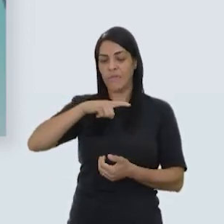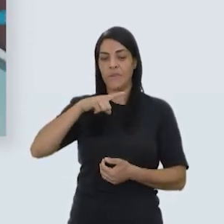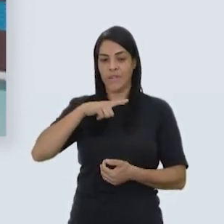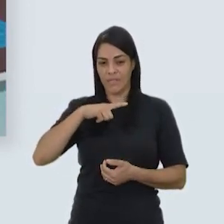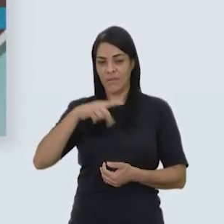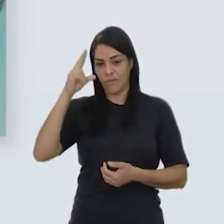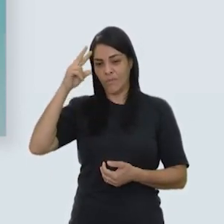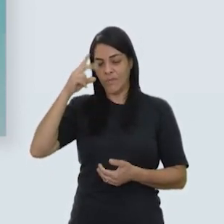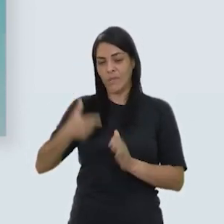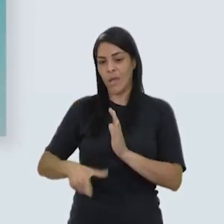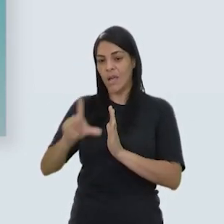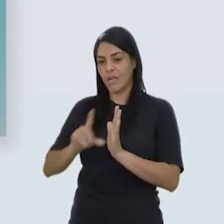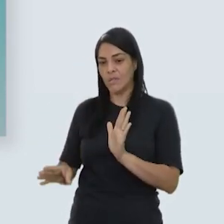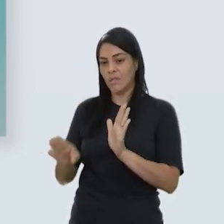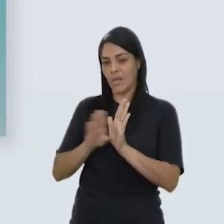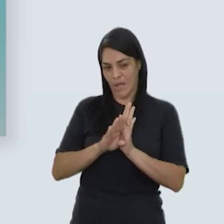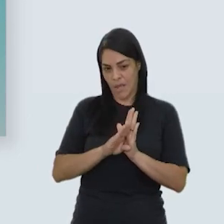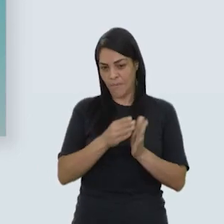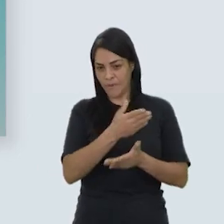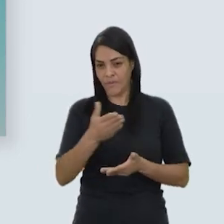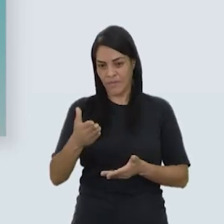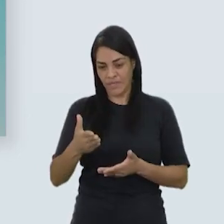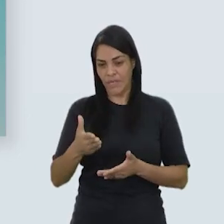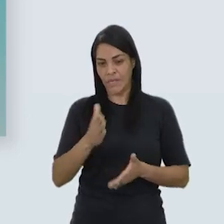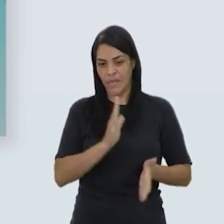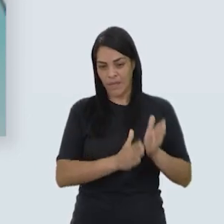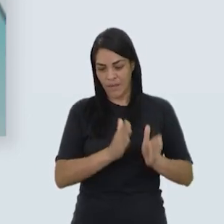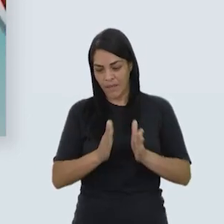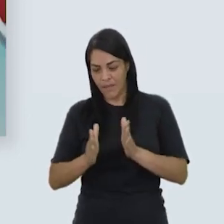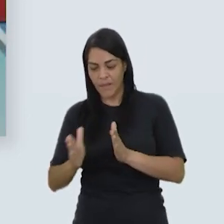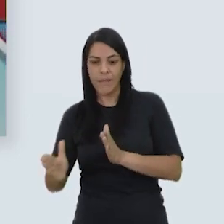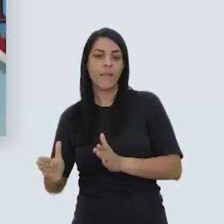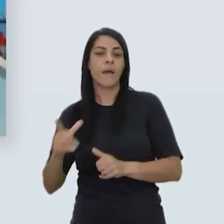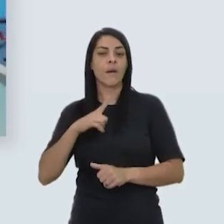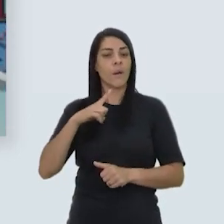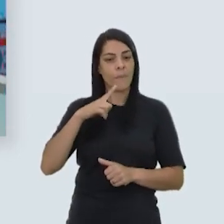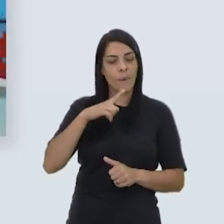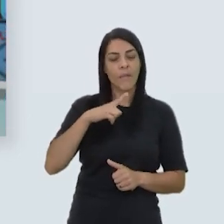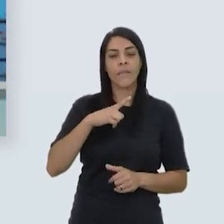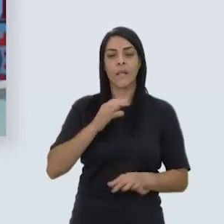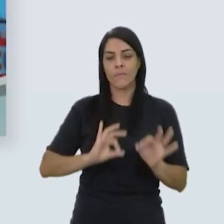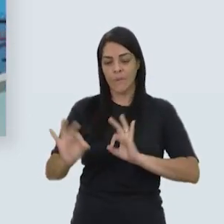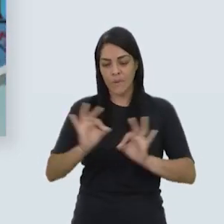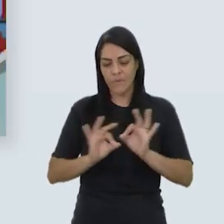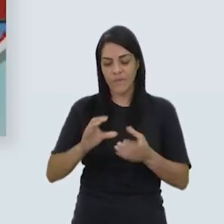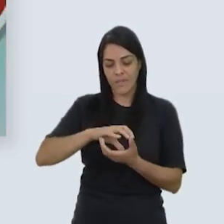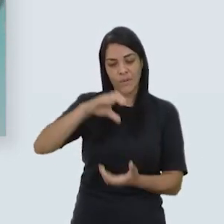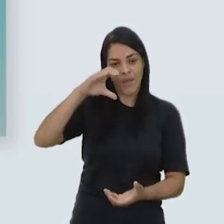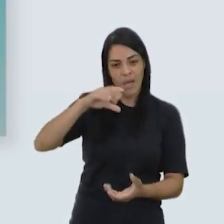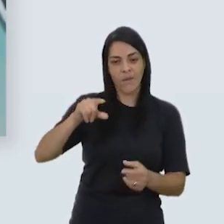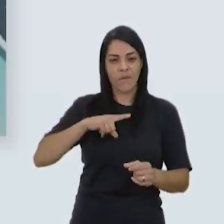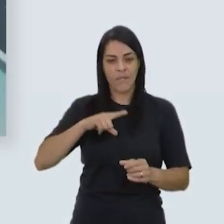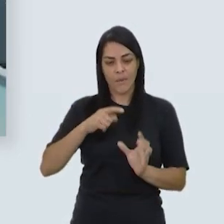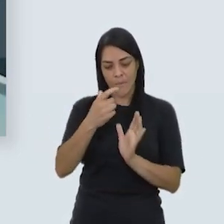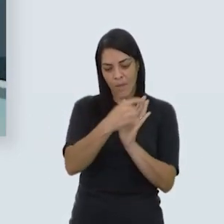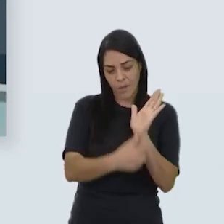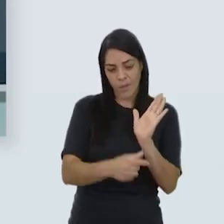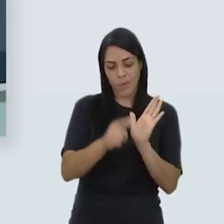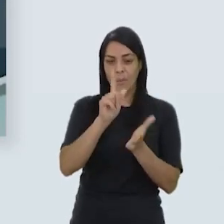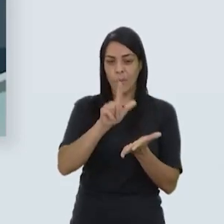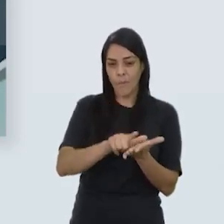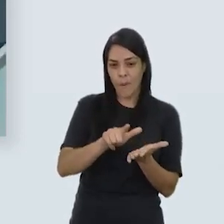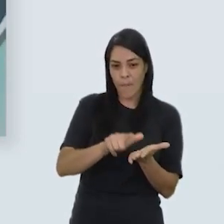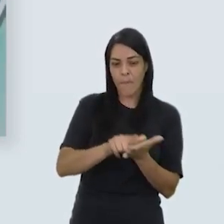mãos e passou por muitas etapas. Extração de matéria-prima para a produção da garrafa e do rótulo, retirada da água do solo,